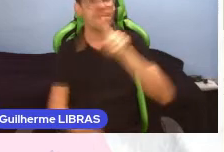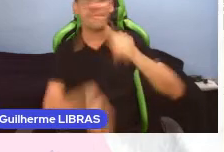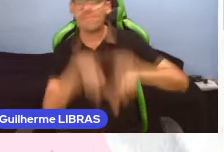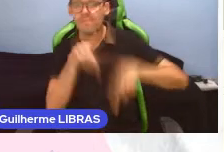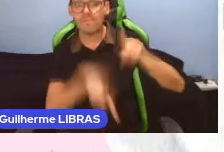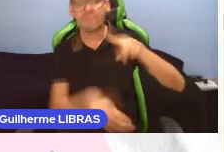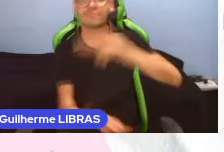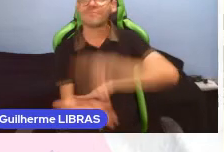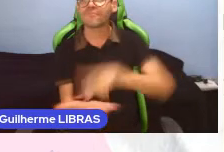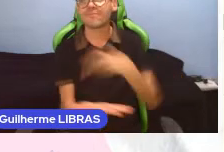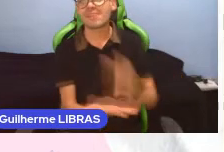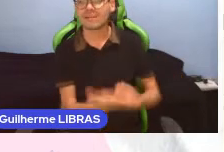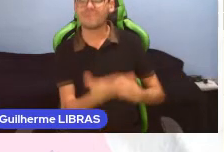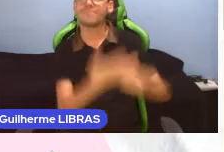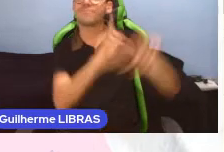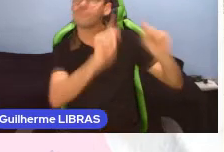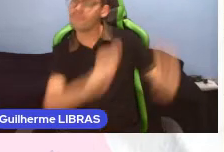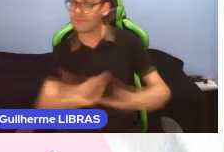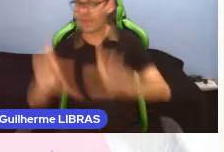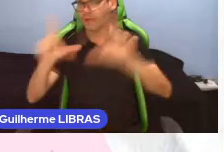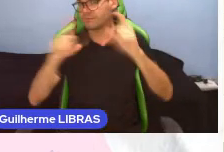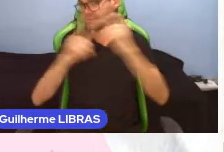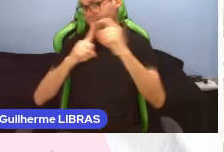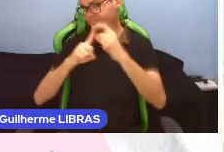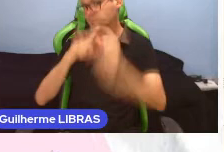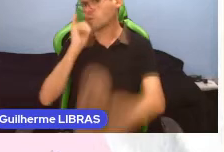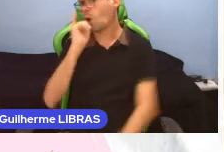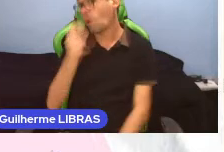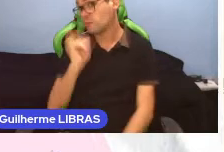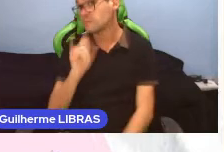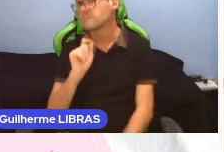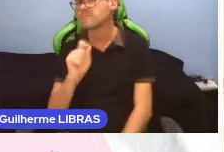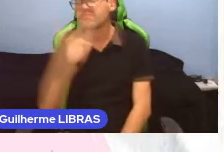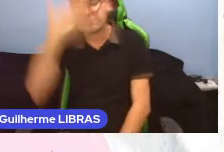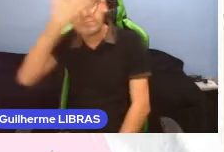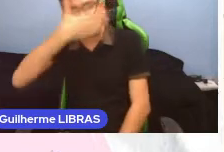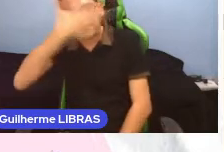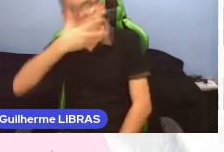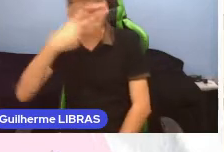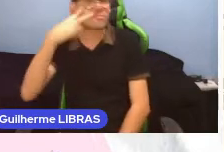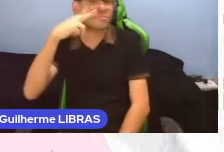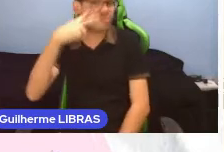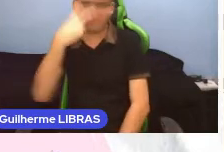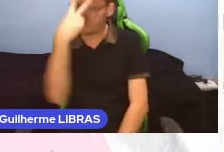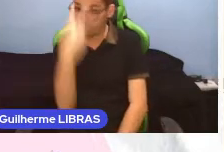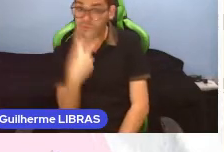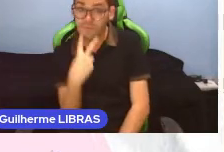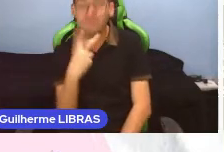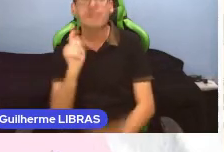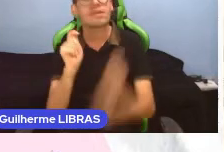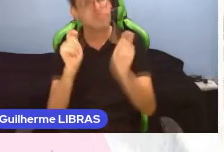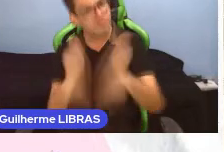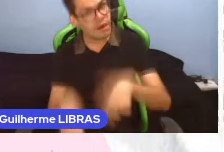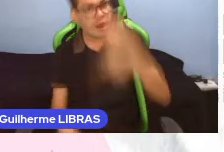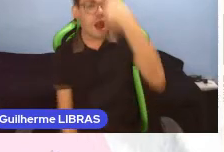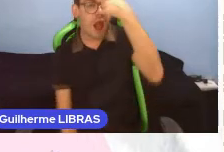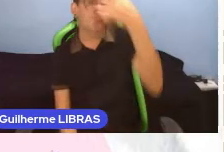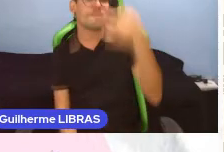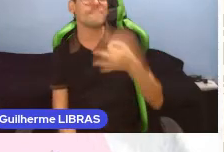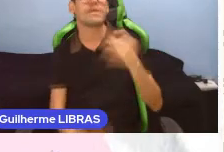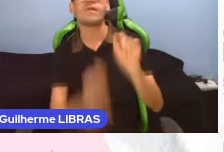imagens em palavras, permitindo que pessoas cegas ou com baixa visão consigam compreender conteúdos